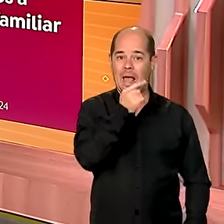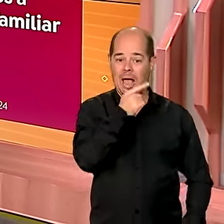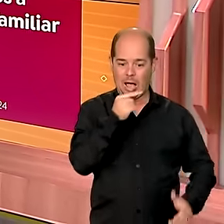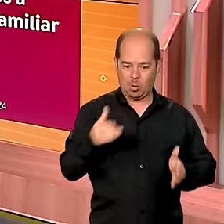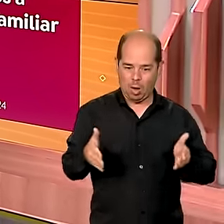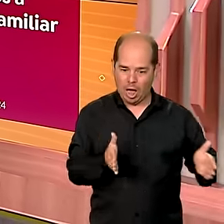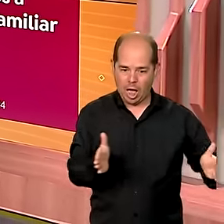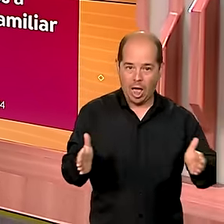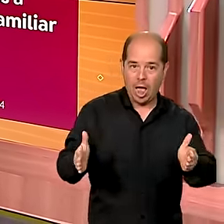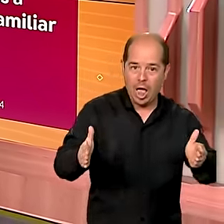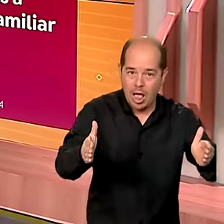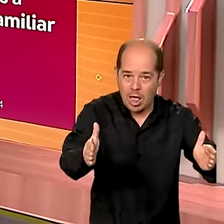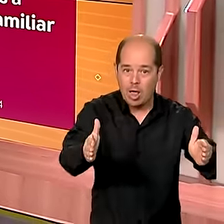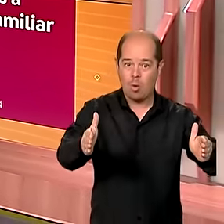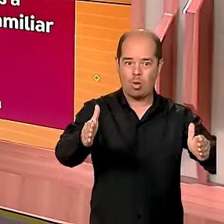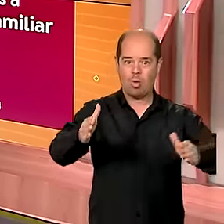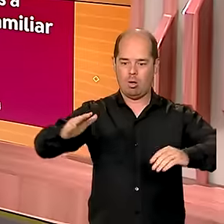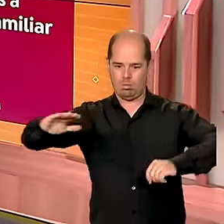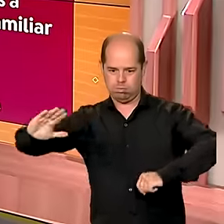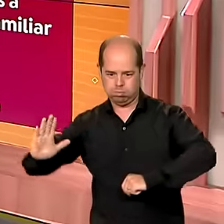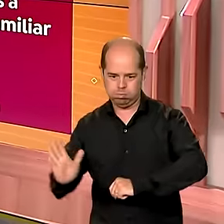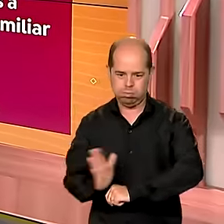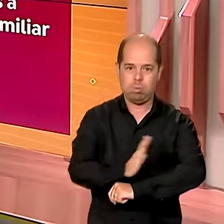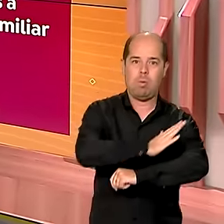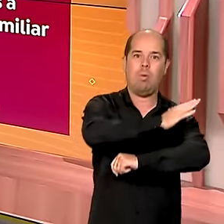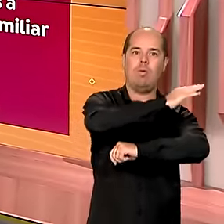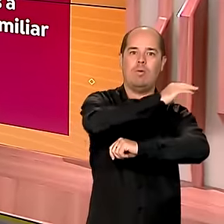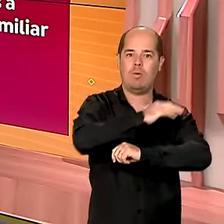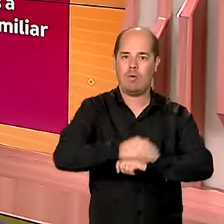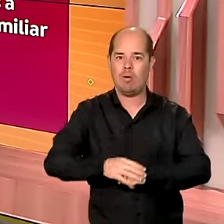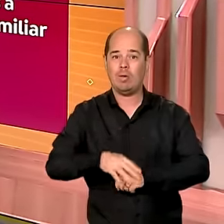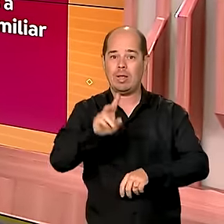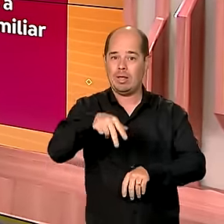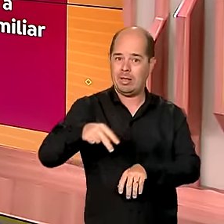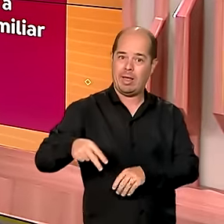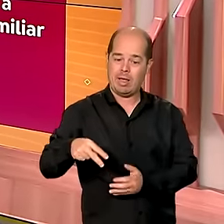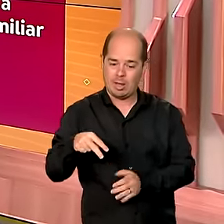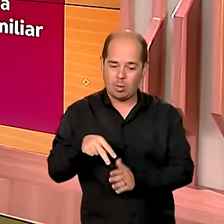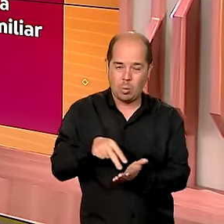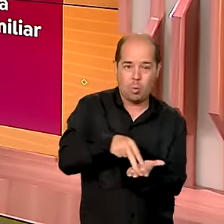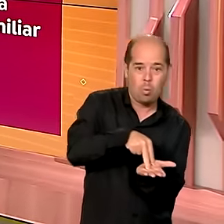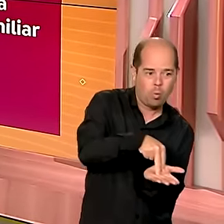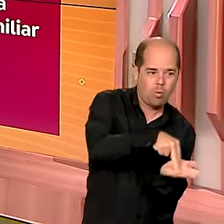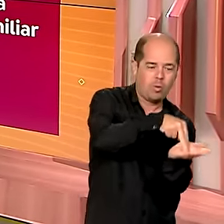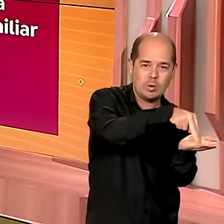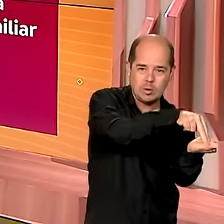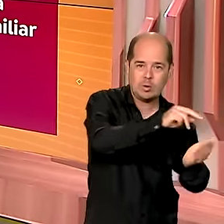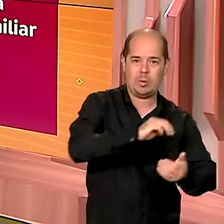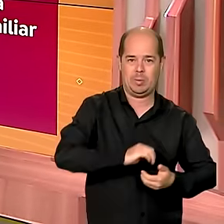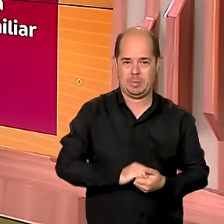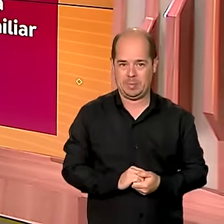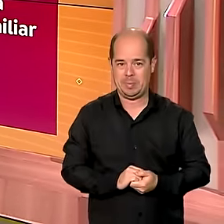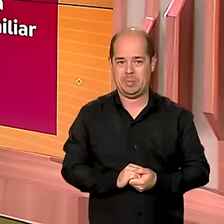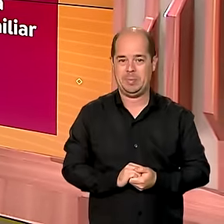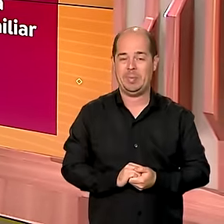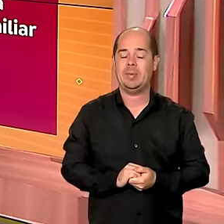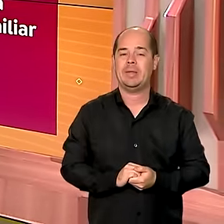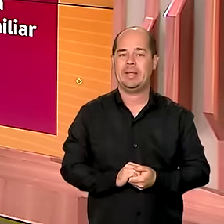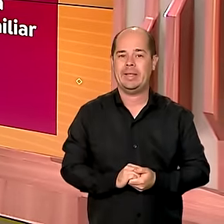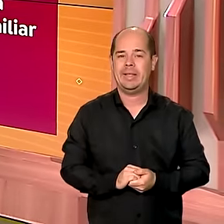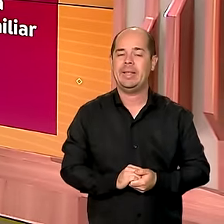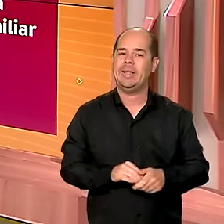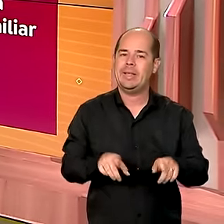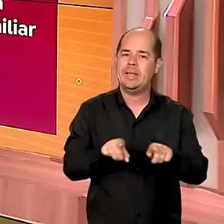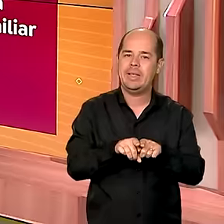há campeonatos de surf. E o Lago Açú, que é o segundo maior lago de água doce da América do Sul, olha só. E o nosso último